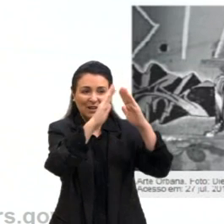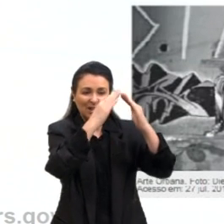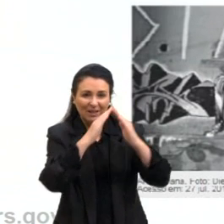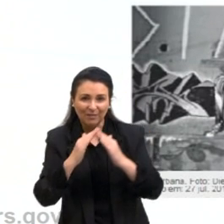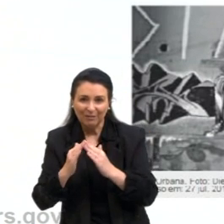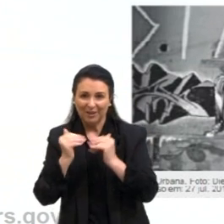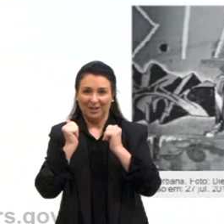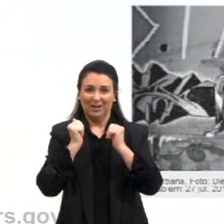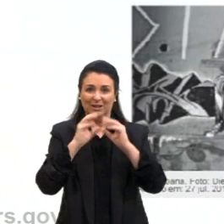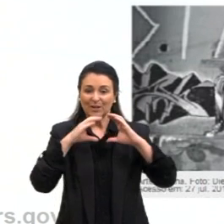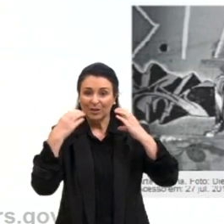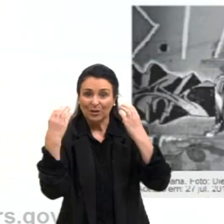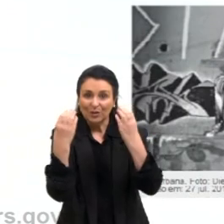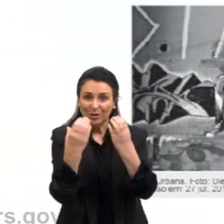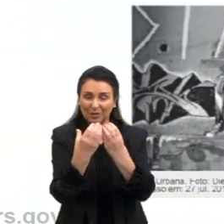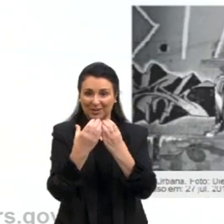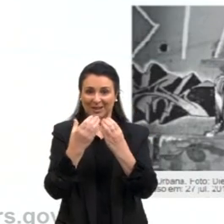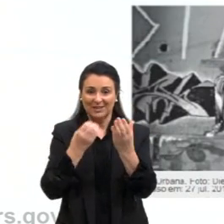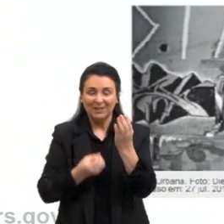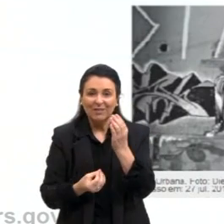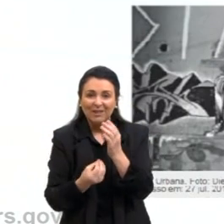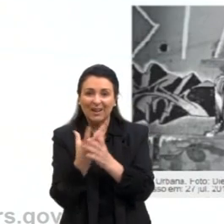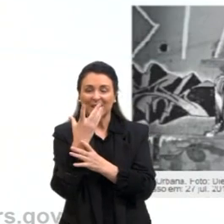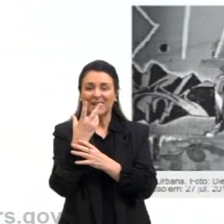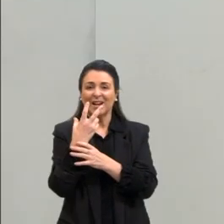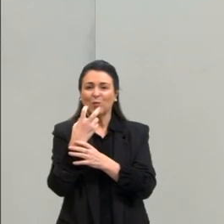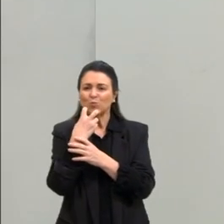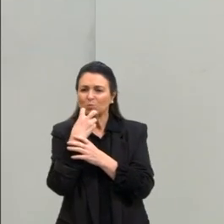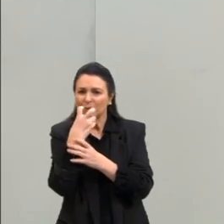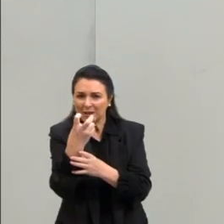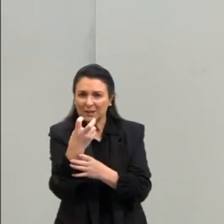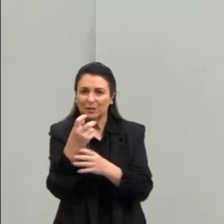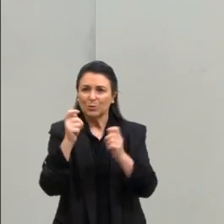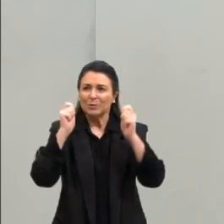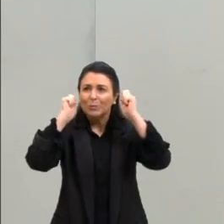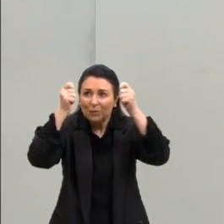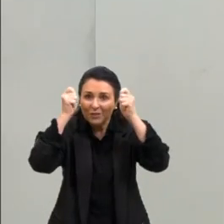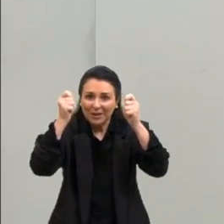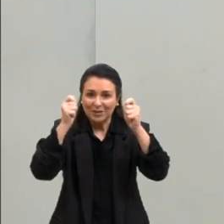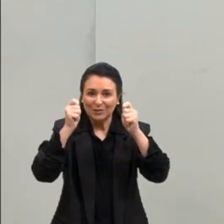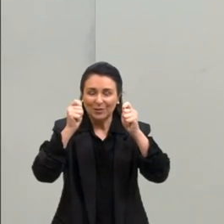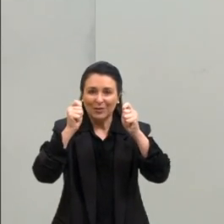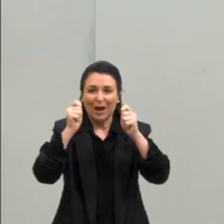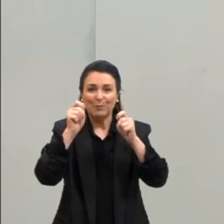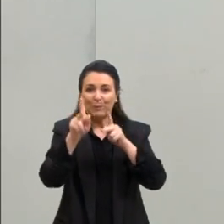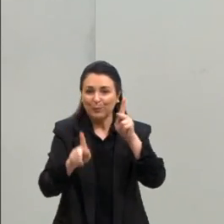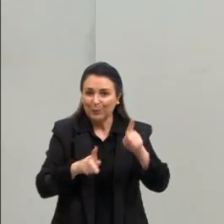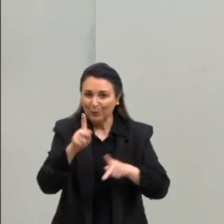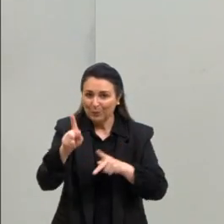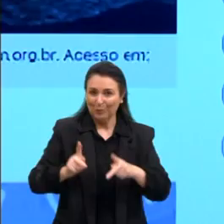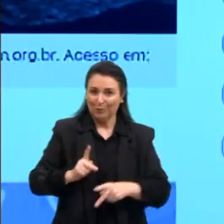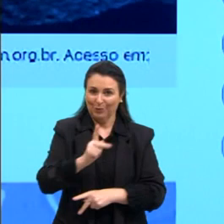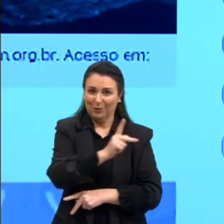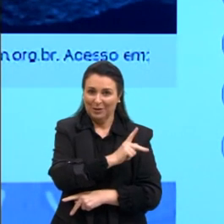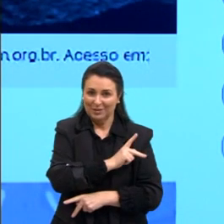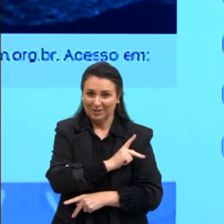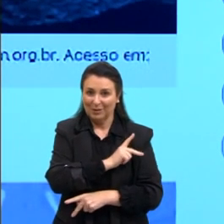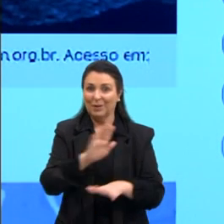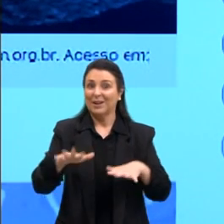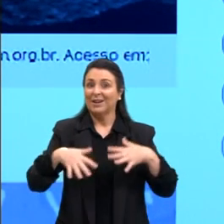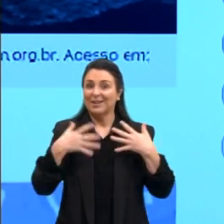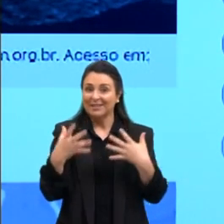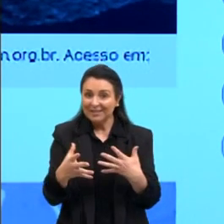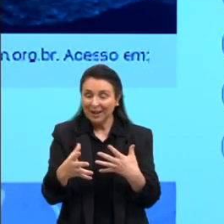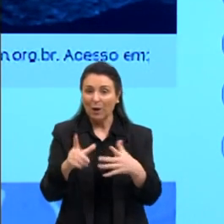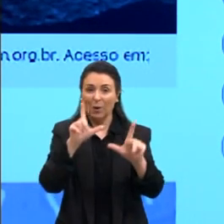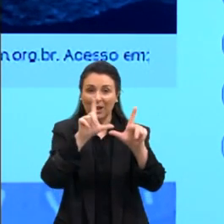revoltas e manifestos, como um grito da população mesmo. Então, gente, a alternativa correta é a alternativa